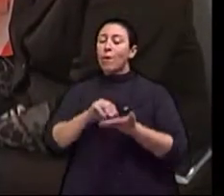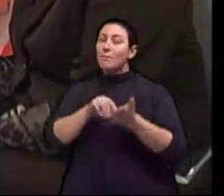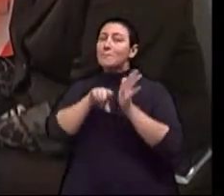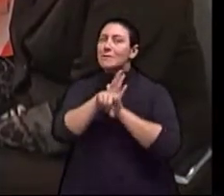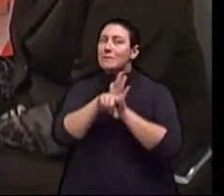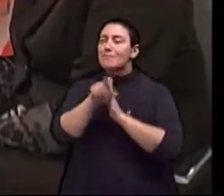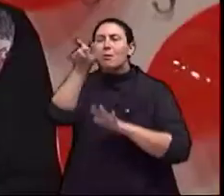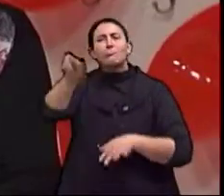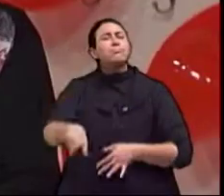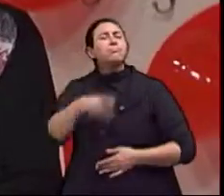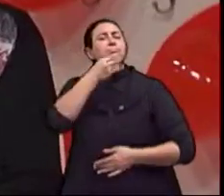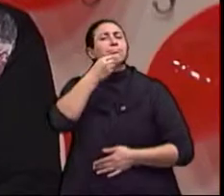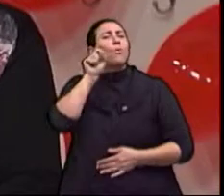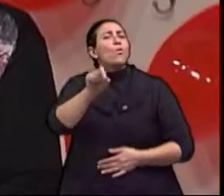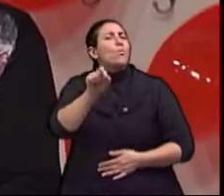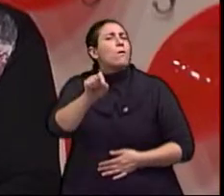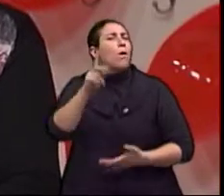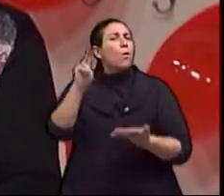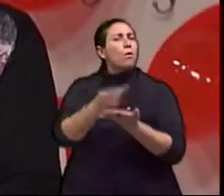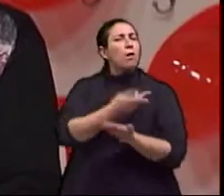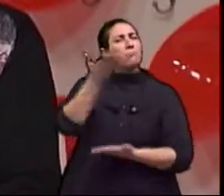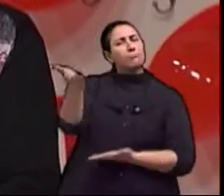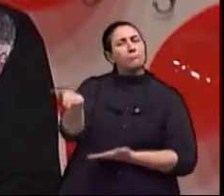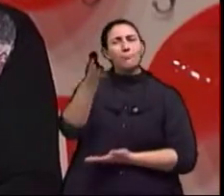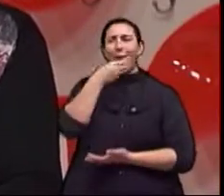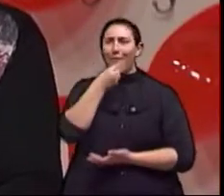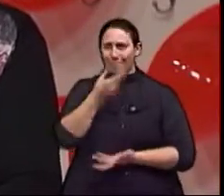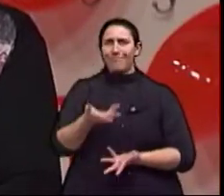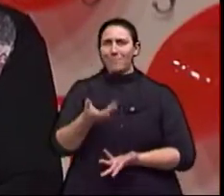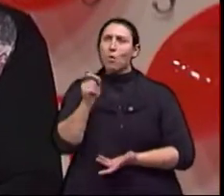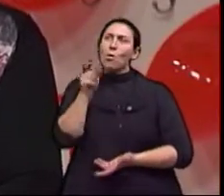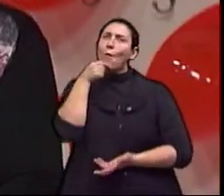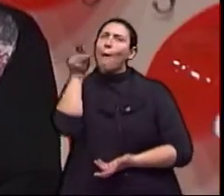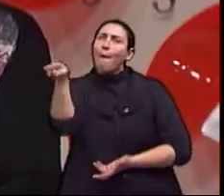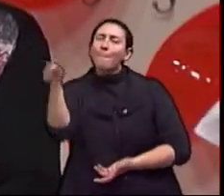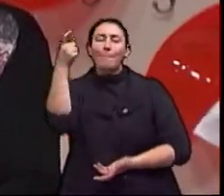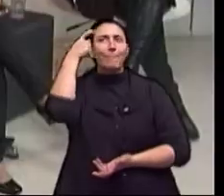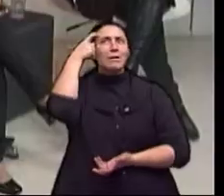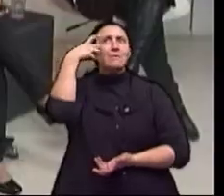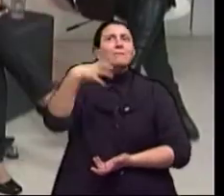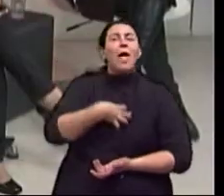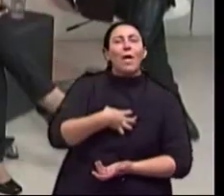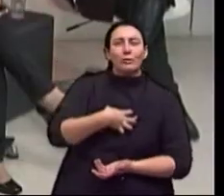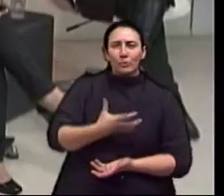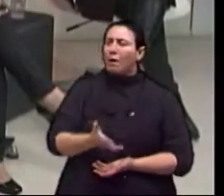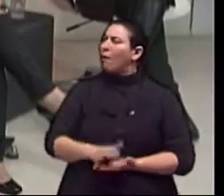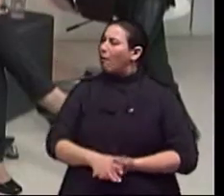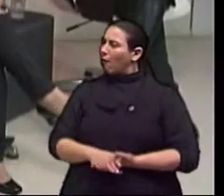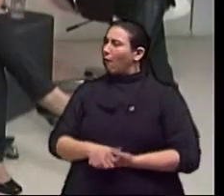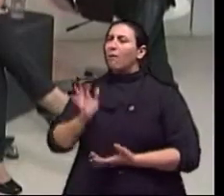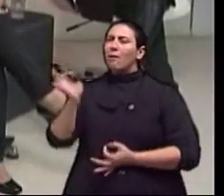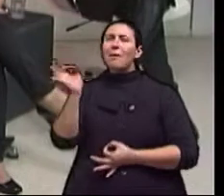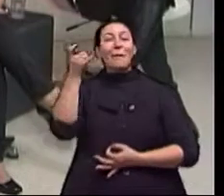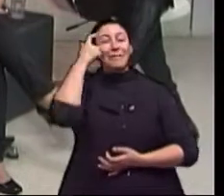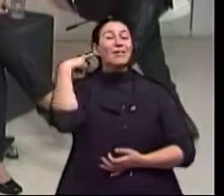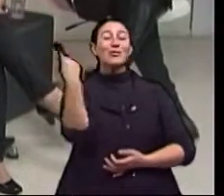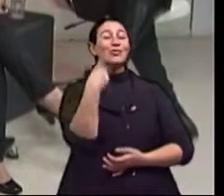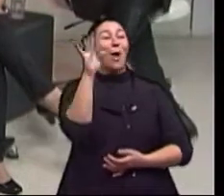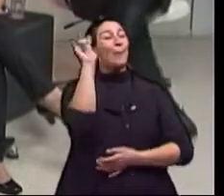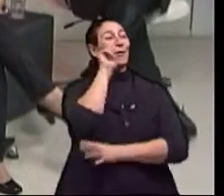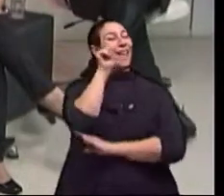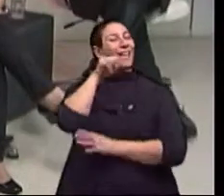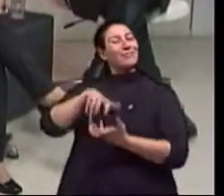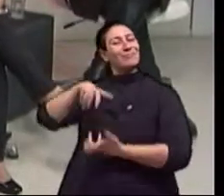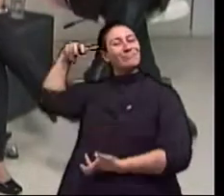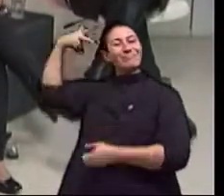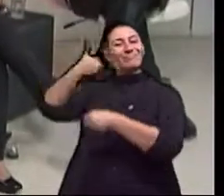enfim. Claro. Para ver o que realmente vem a partir do homem, do que o homem pensa. Porque parecia que era só nós, mulheres, que envelheciamos. Pois